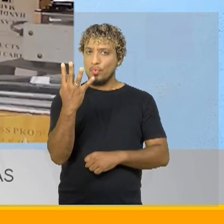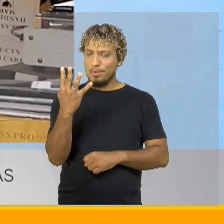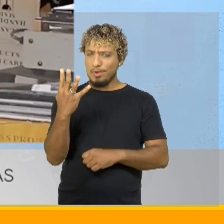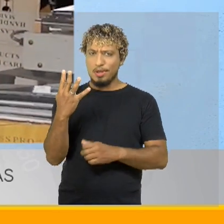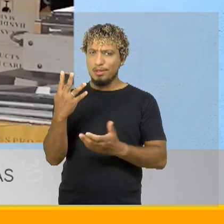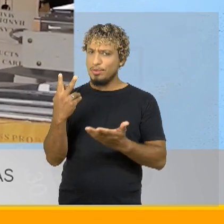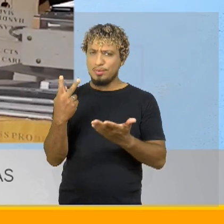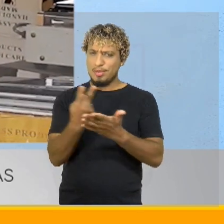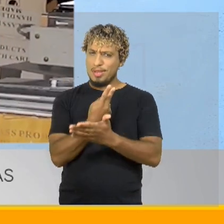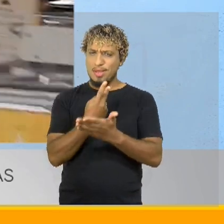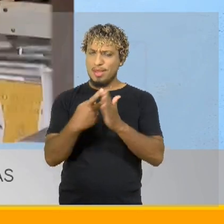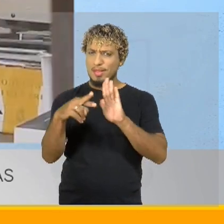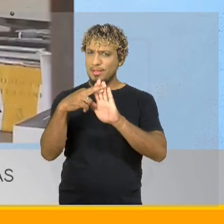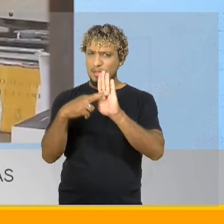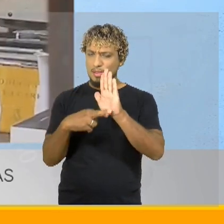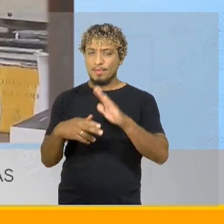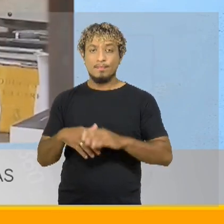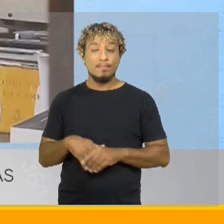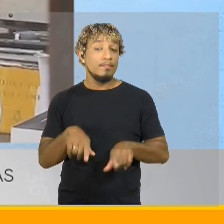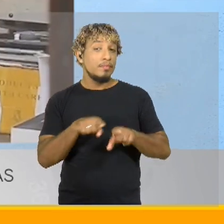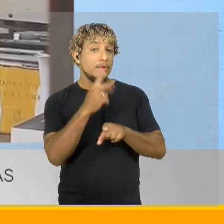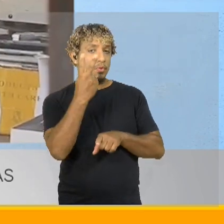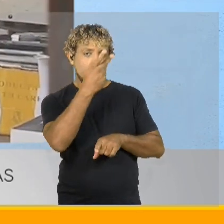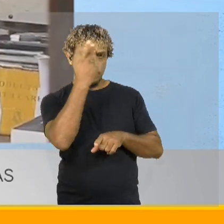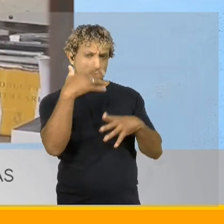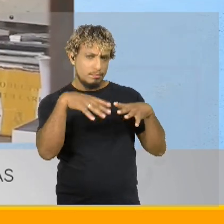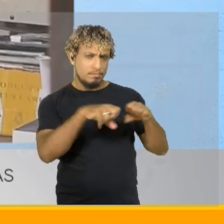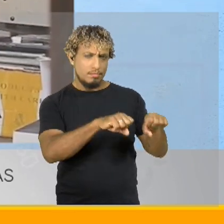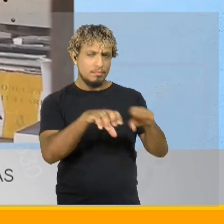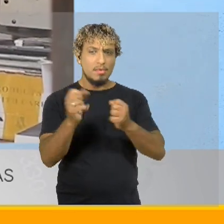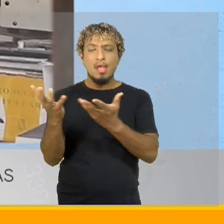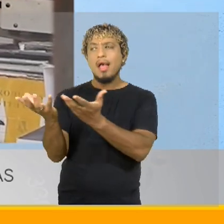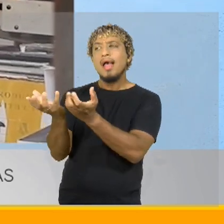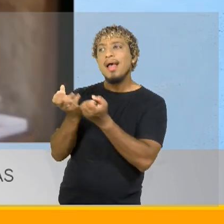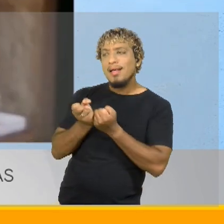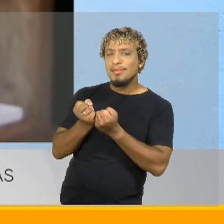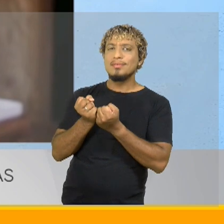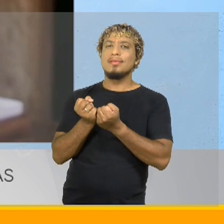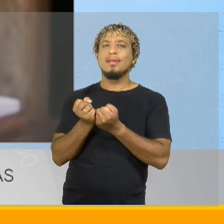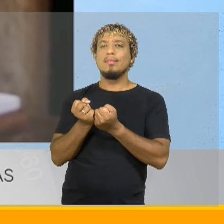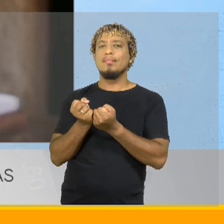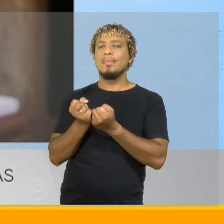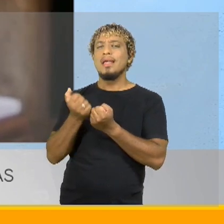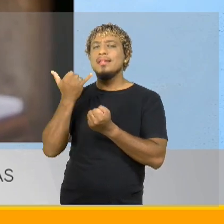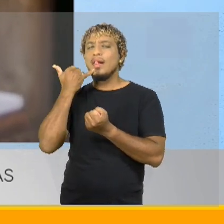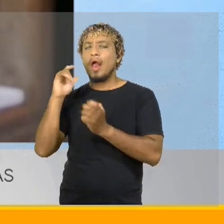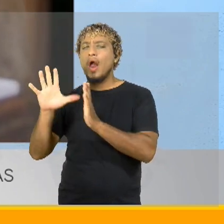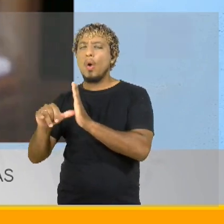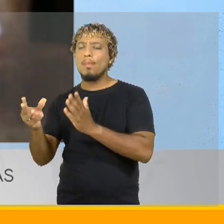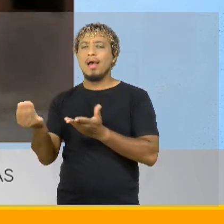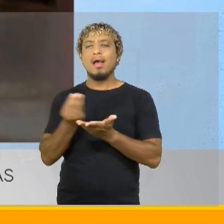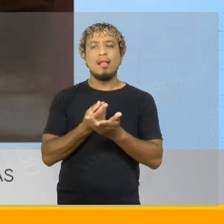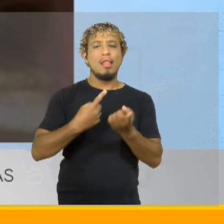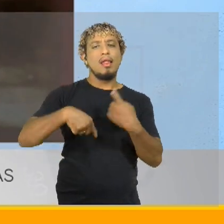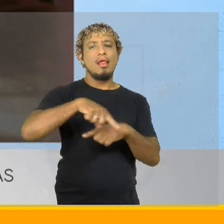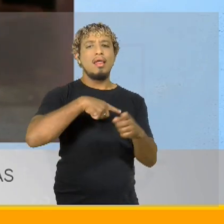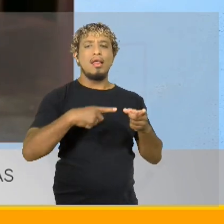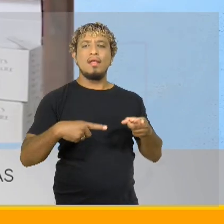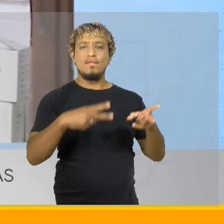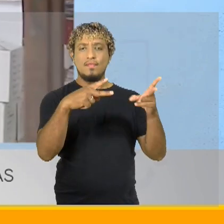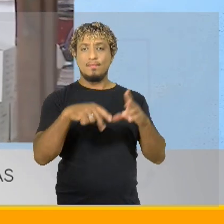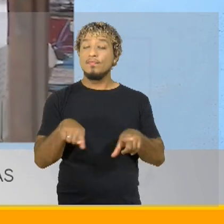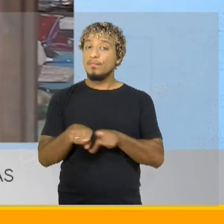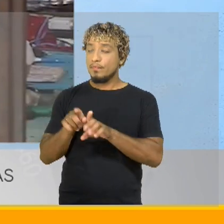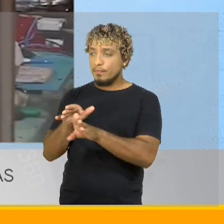além da prisão em flagrante de duas pessoas por receptação qualificada. Os policiais também passaram orientações a